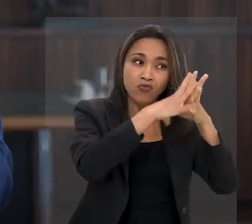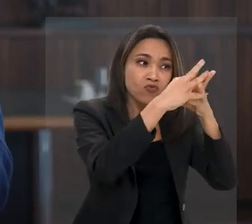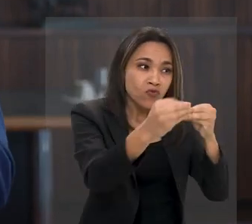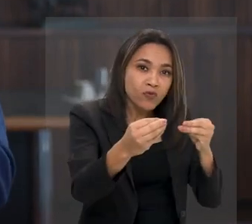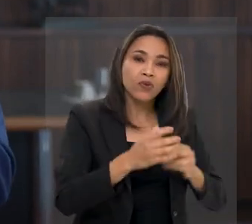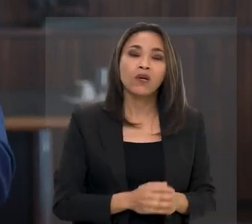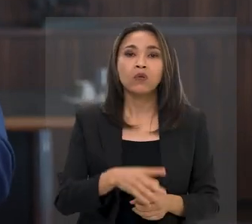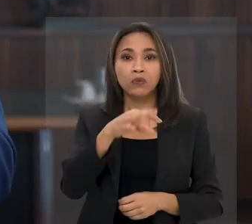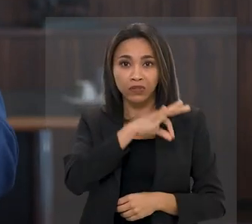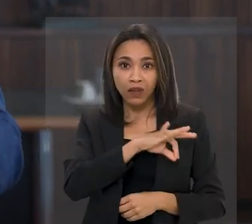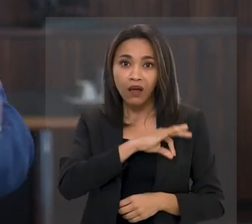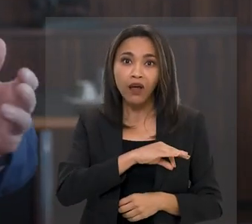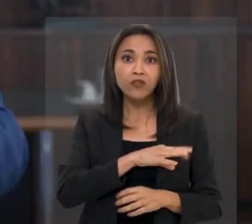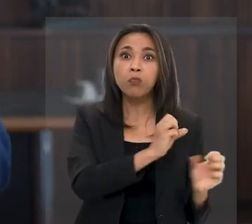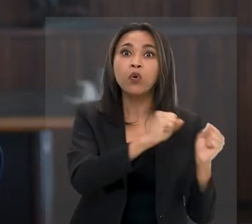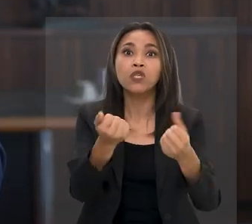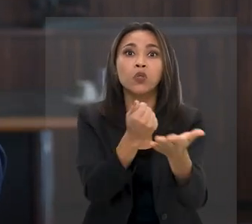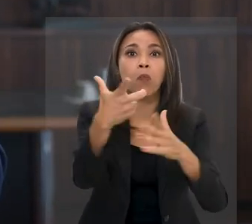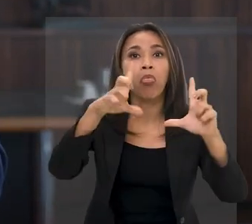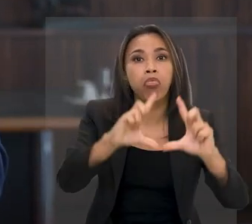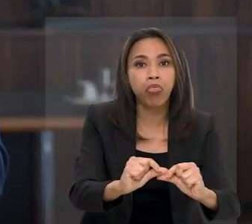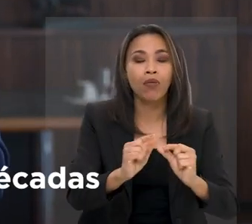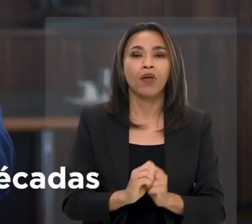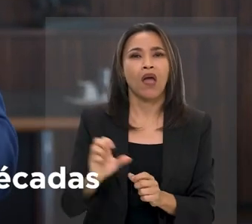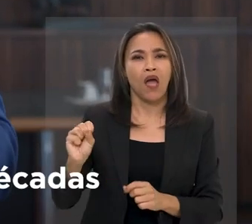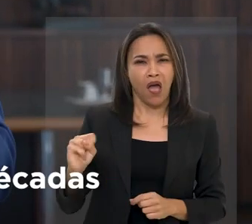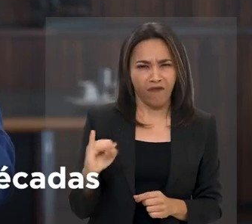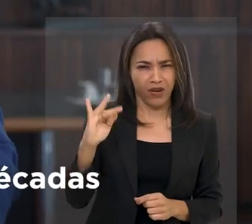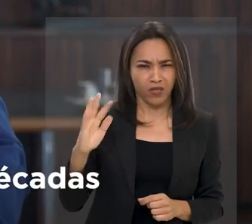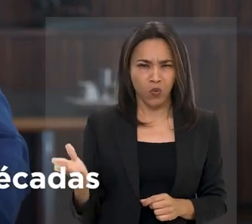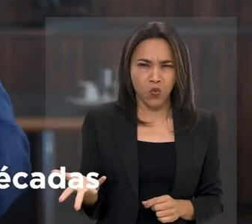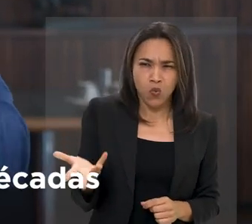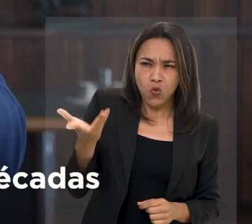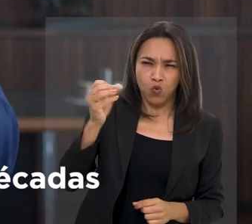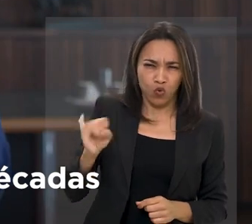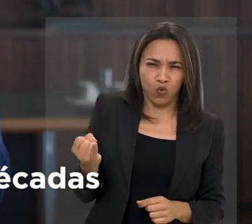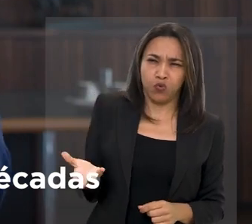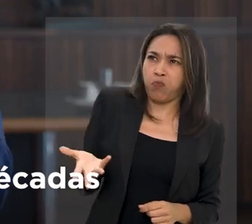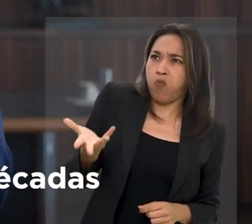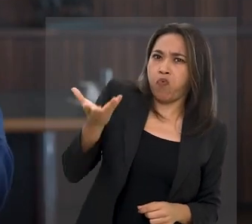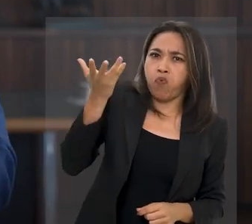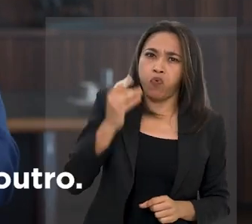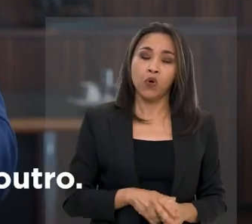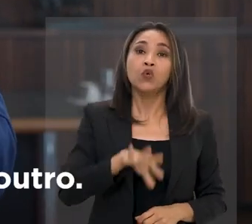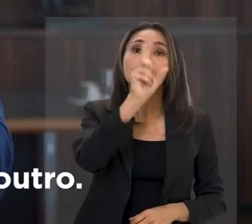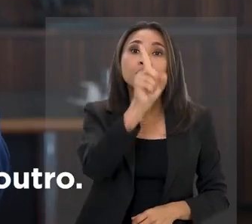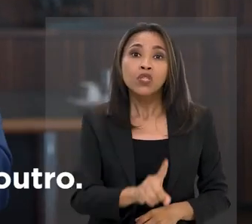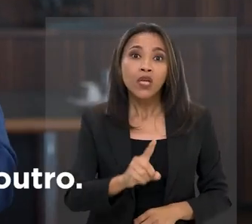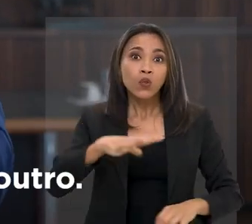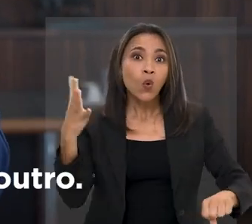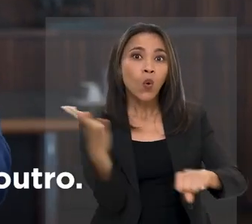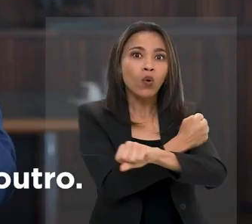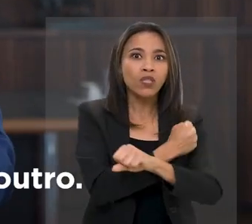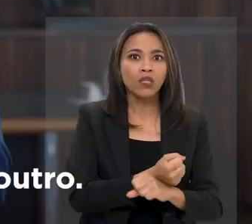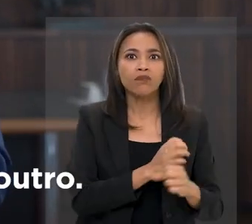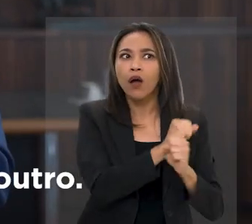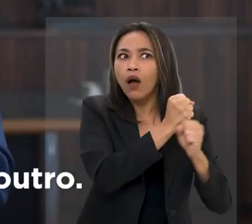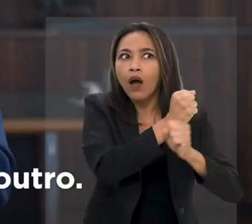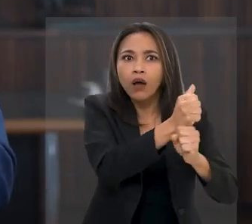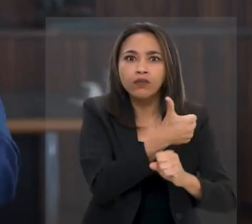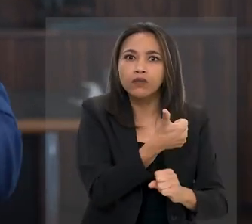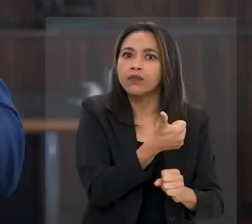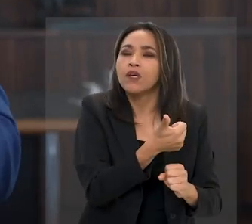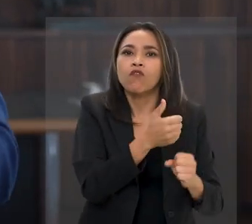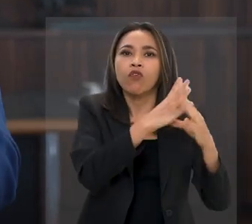A inflação subiu. Os juros dispararam. Direitos conquistados ao longo de décadas foram destruídos de um dia para o outro.